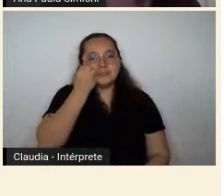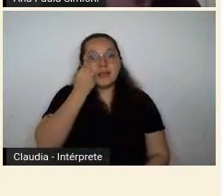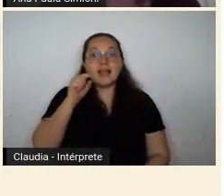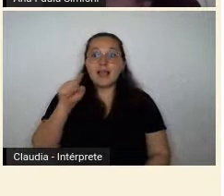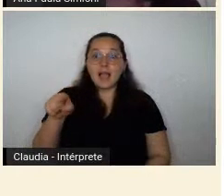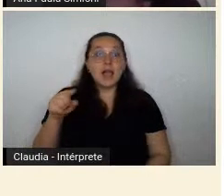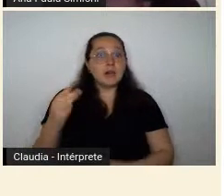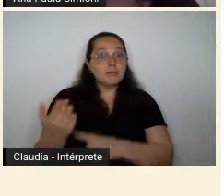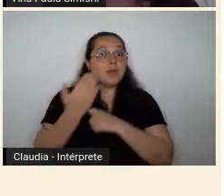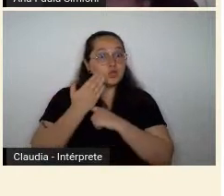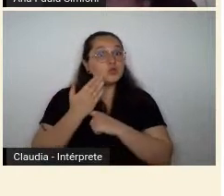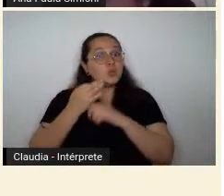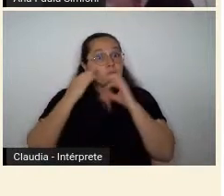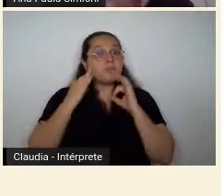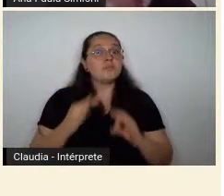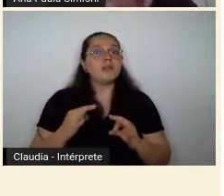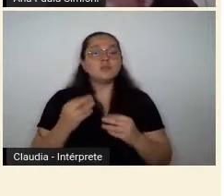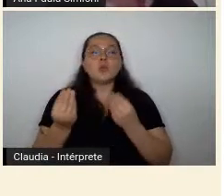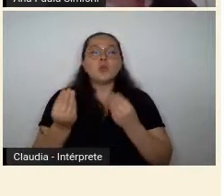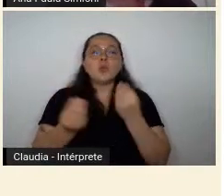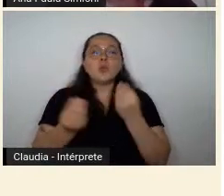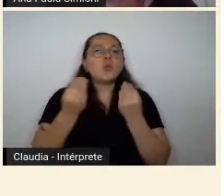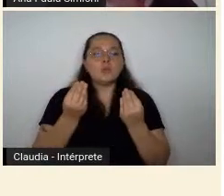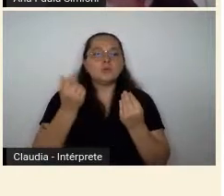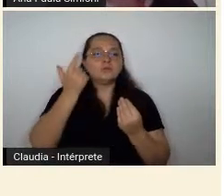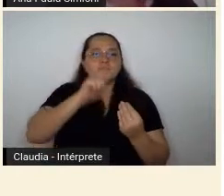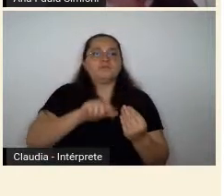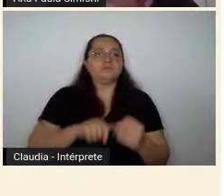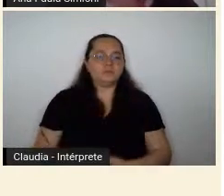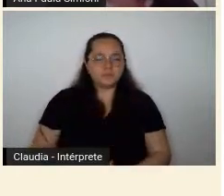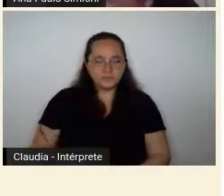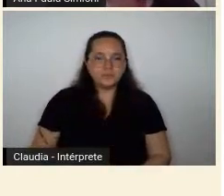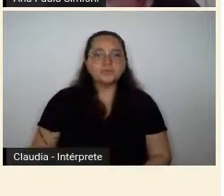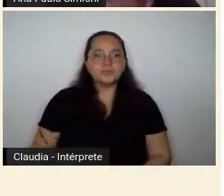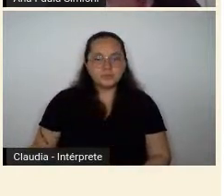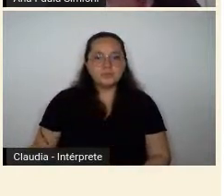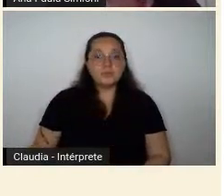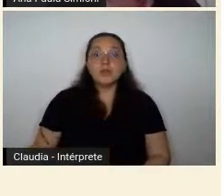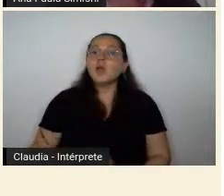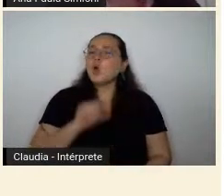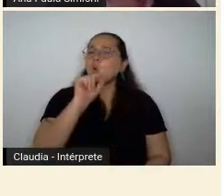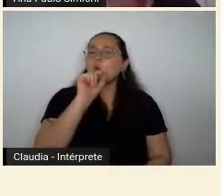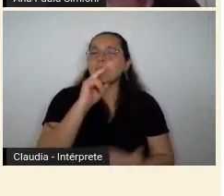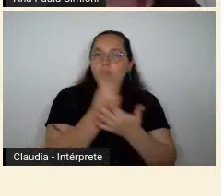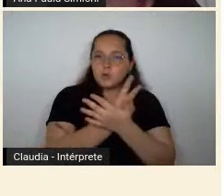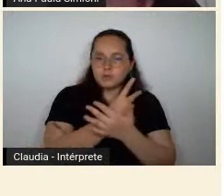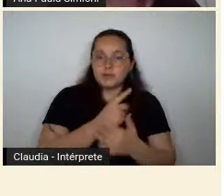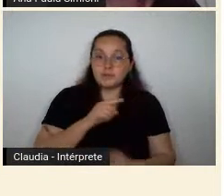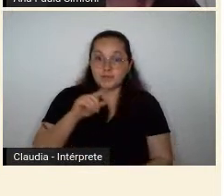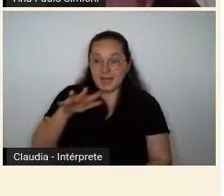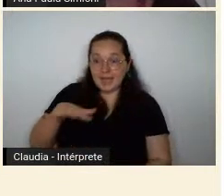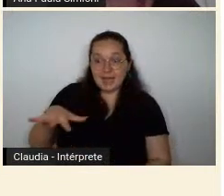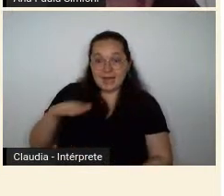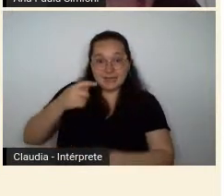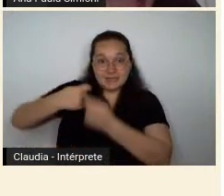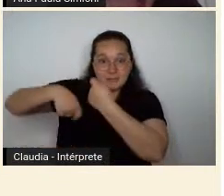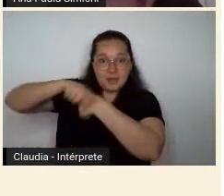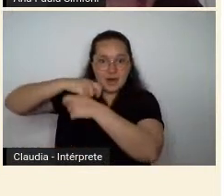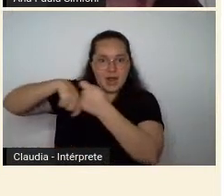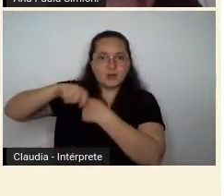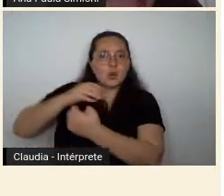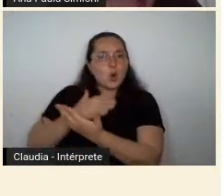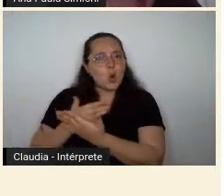ajudou muito naquela subida. O que que acontece, né, esse mercado que goza, então, dessa linha de crédito,